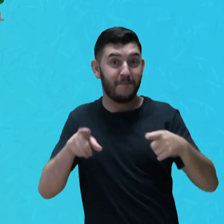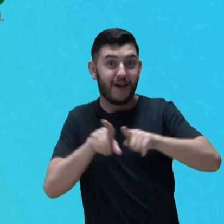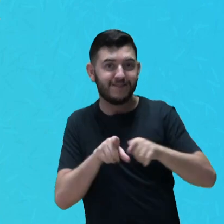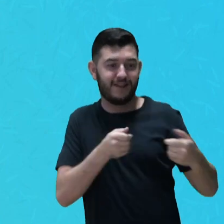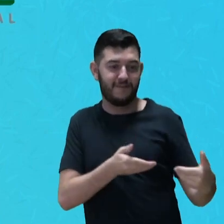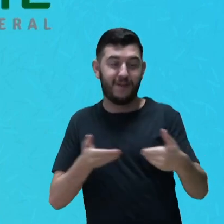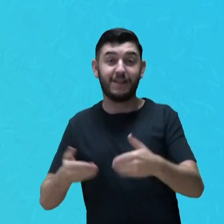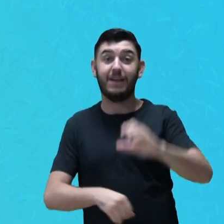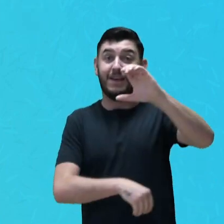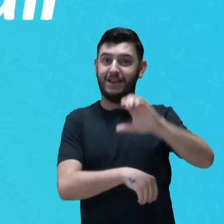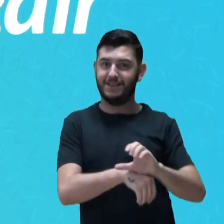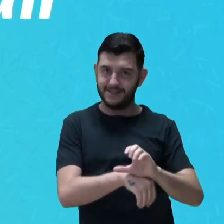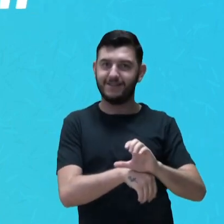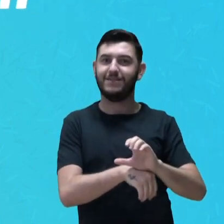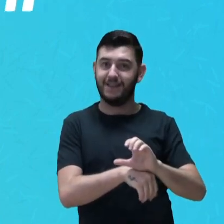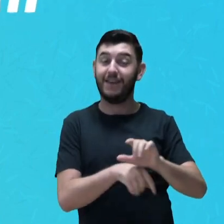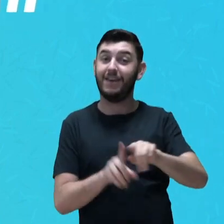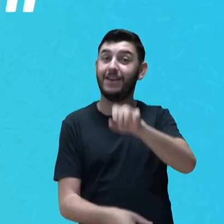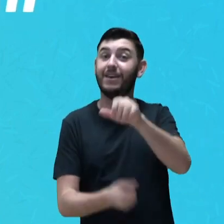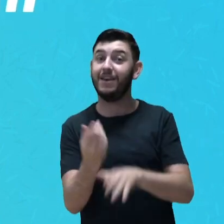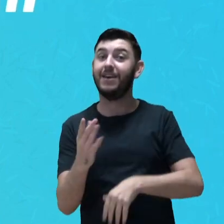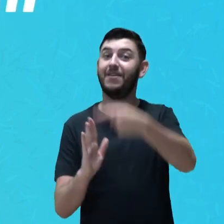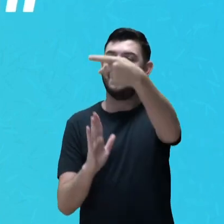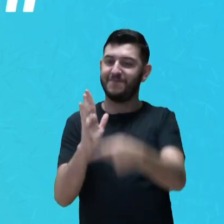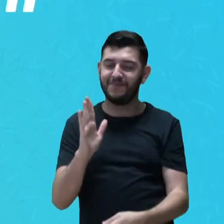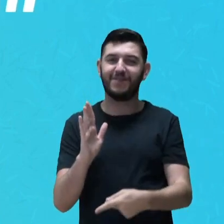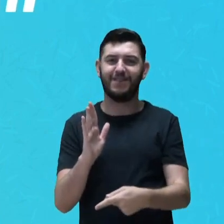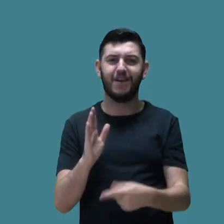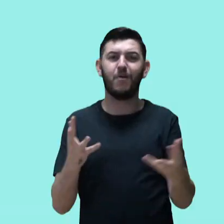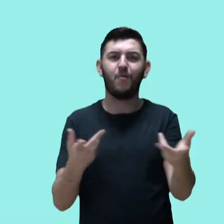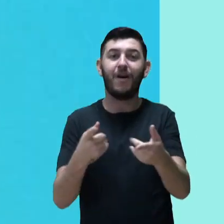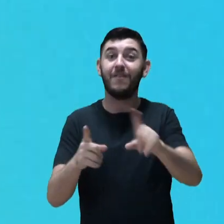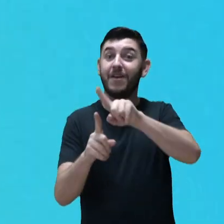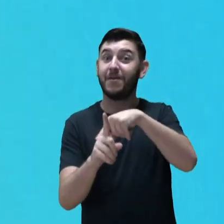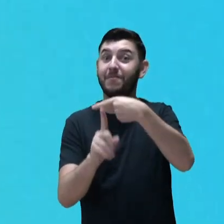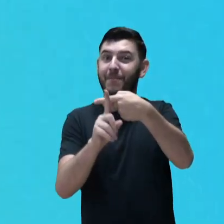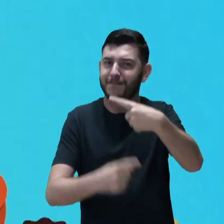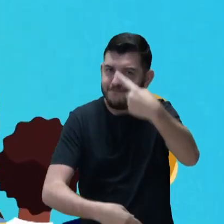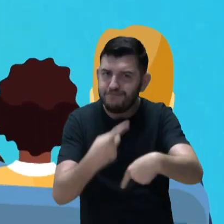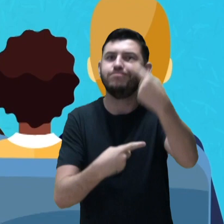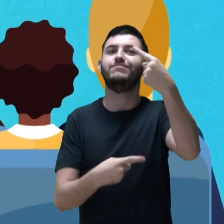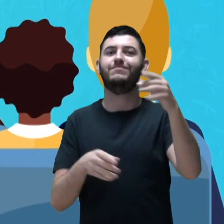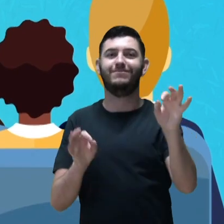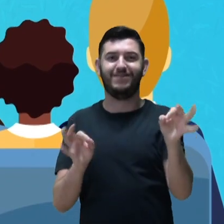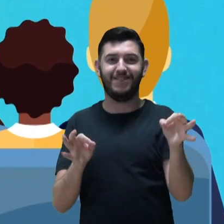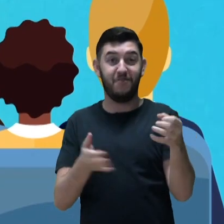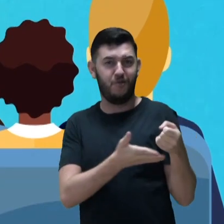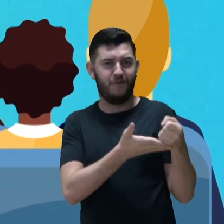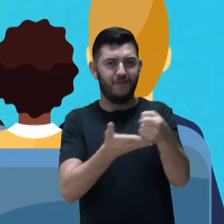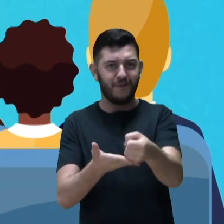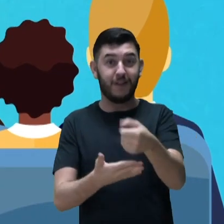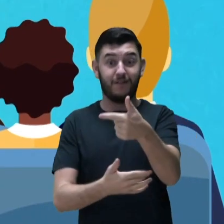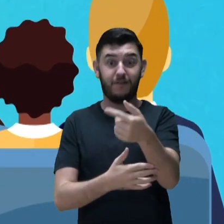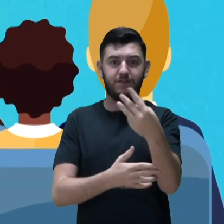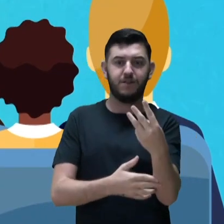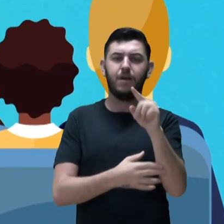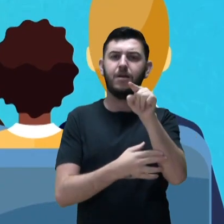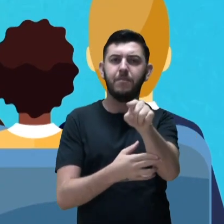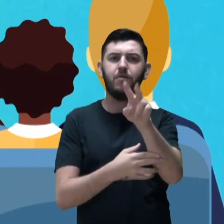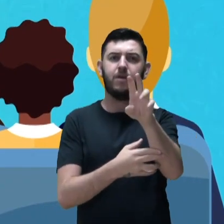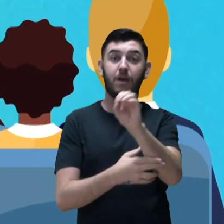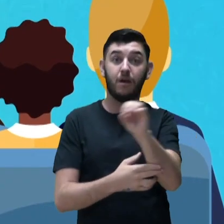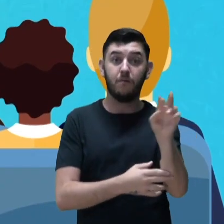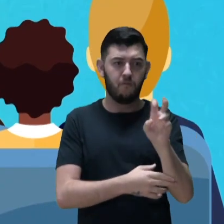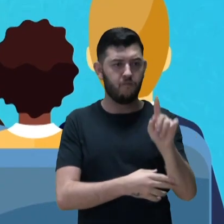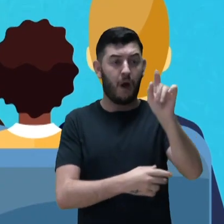da Cidadania e lança o Qualifica Mais Progredir. Serão ofertadas 23 mil e 500